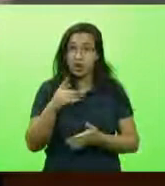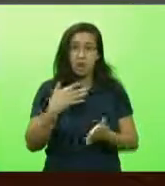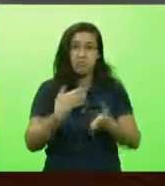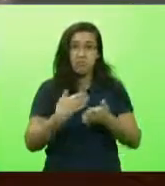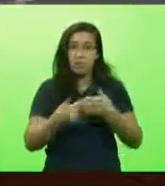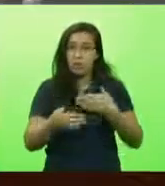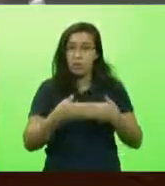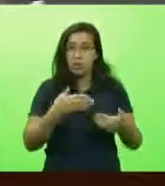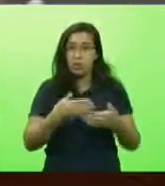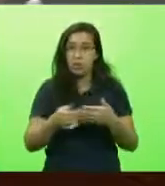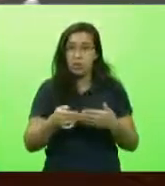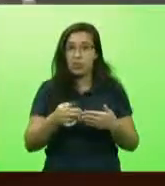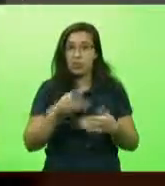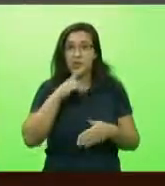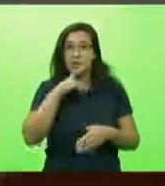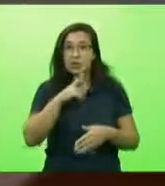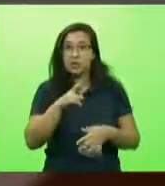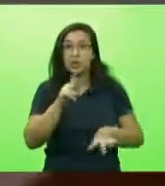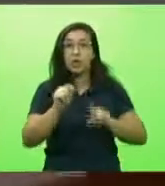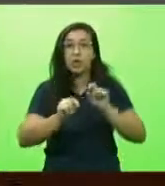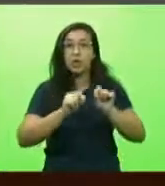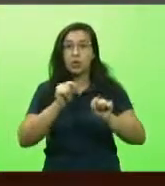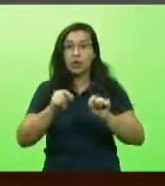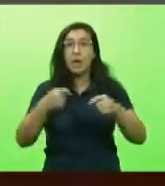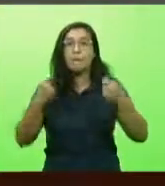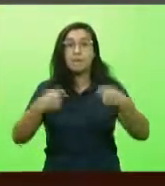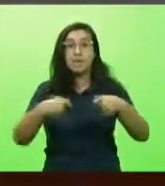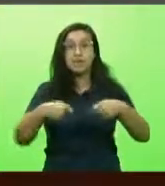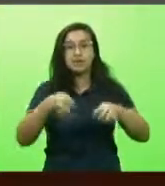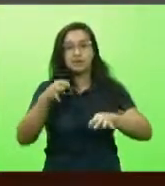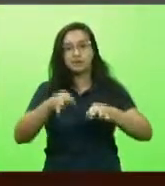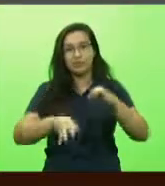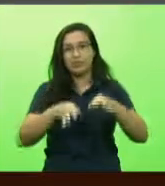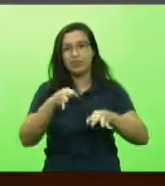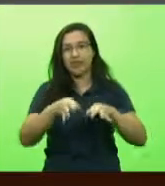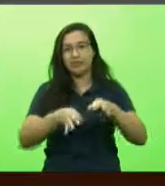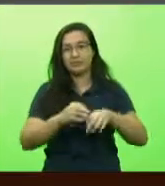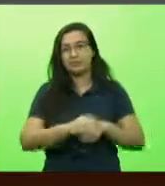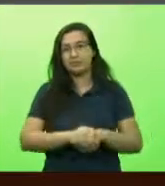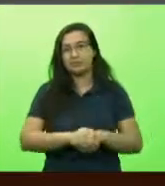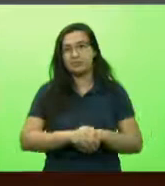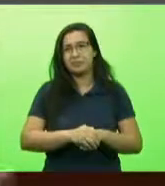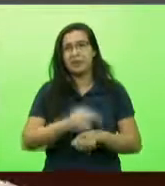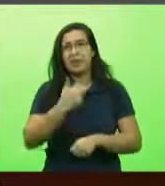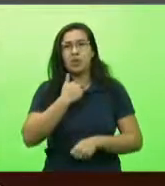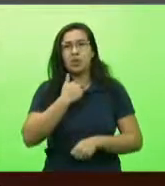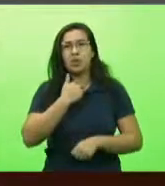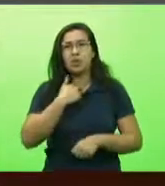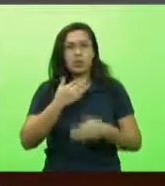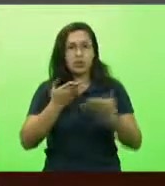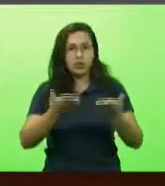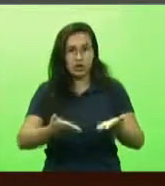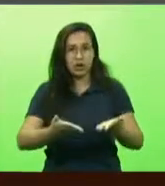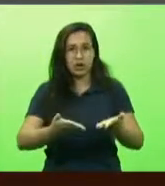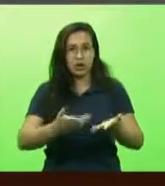o resultado, mas tem que julgar. Nós não podemos ter um governador